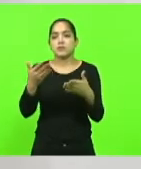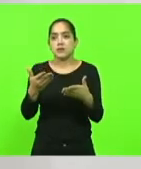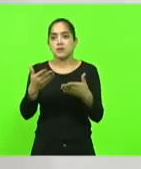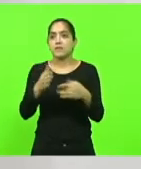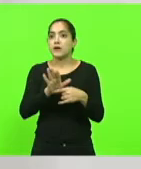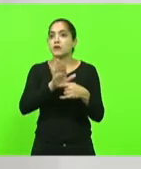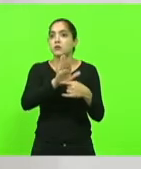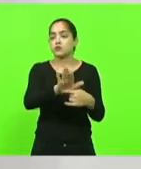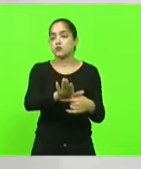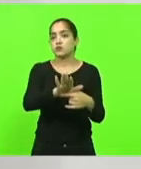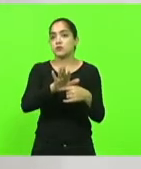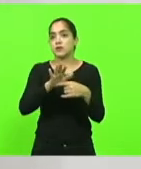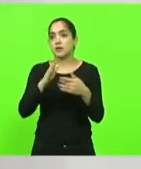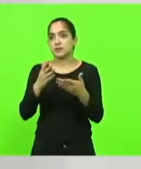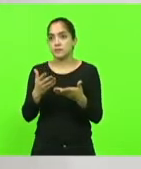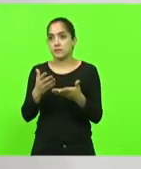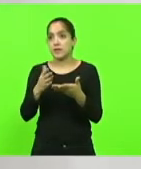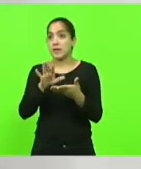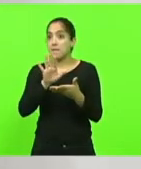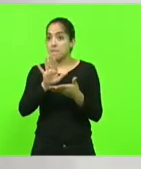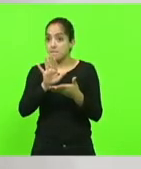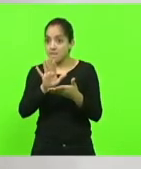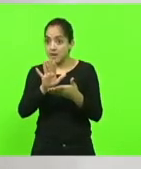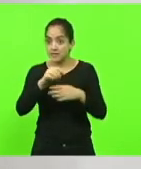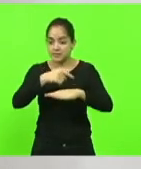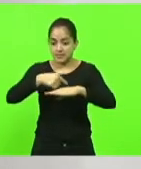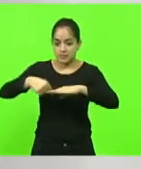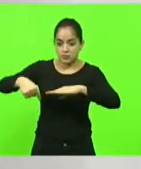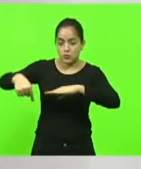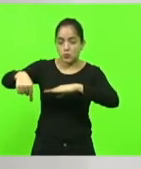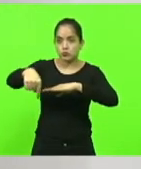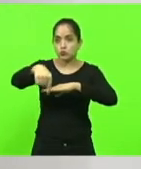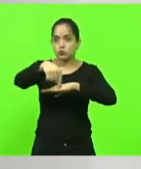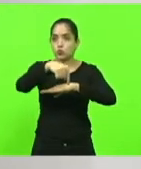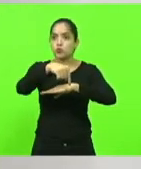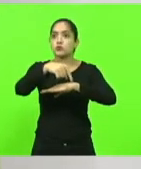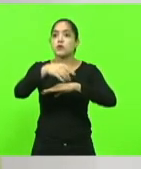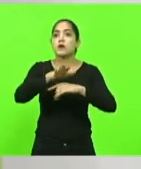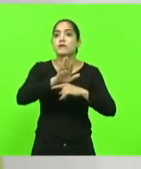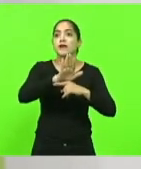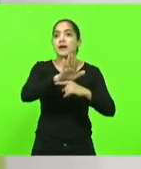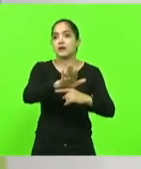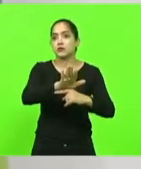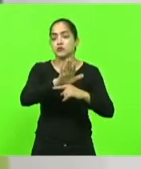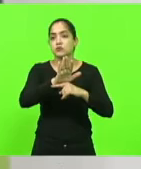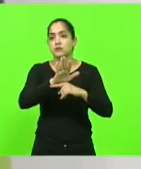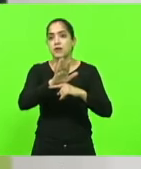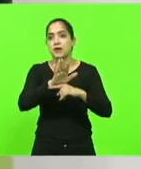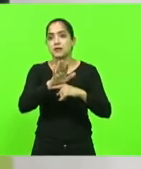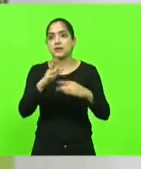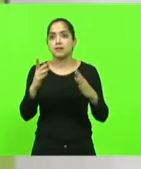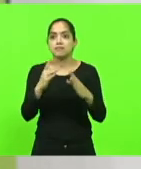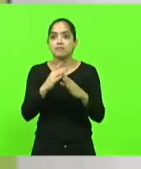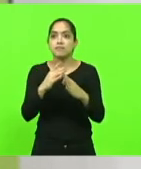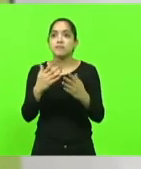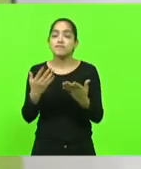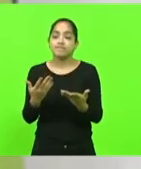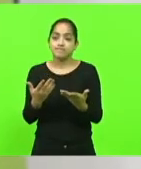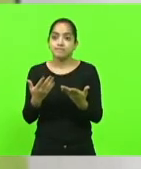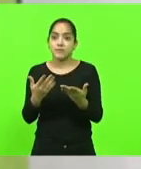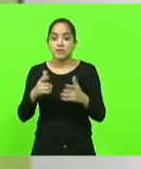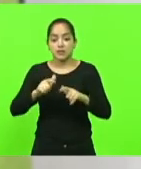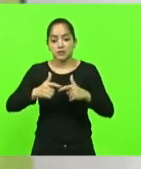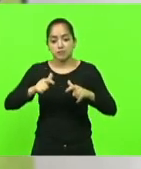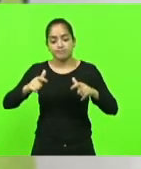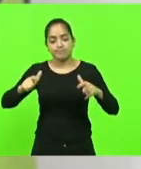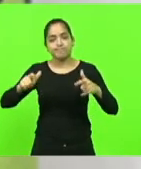moradores da Praia do Sol. Mas Laguna tem esse contorno viário, isso vai dar mais mobilidade e mais crescimento,